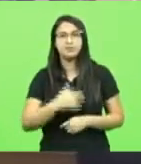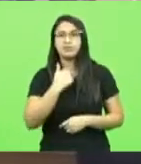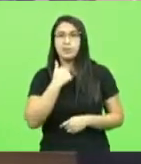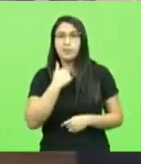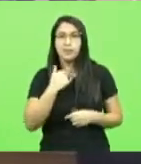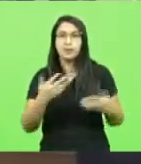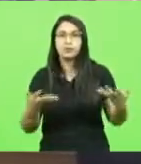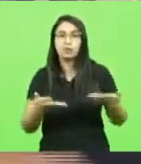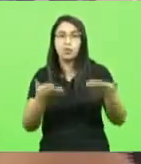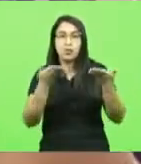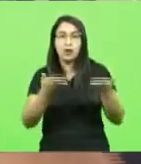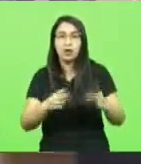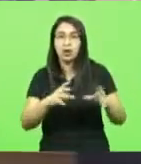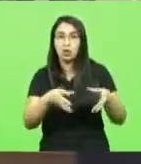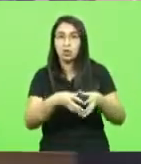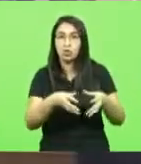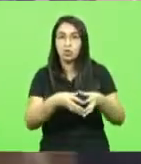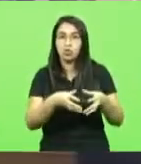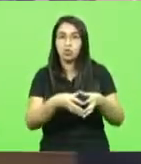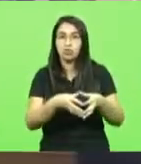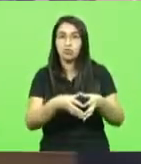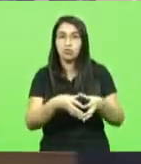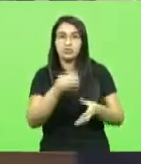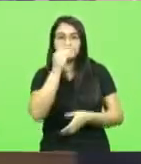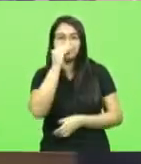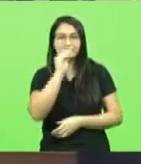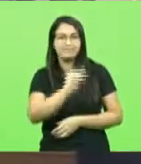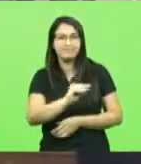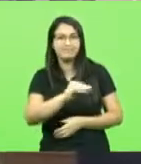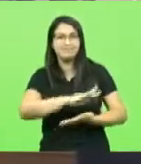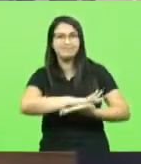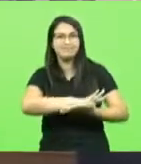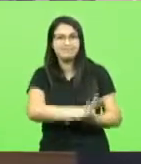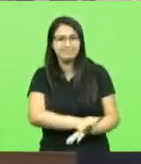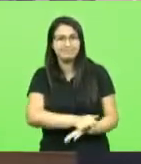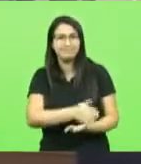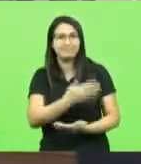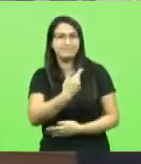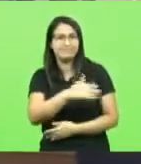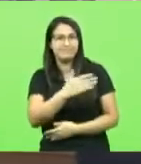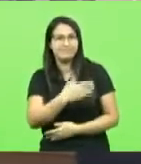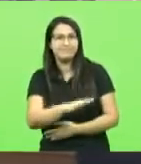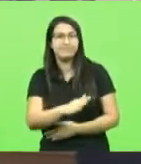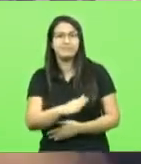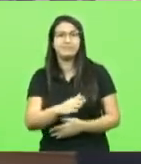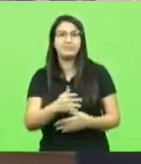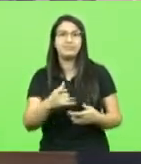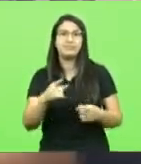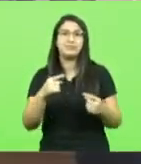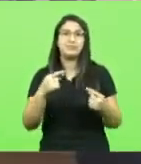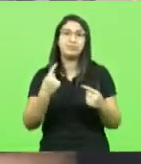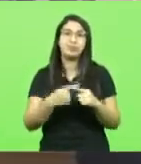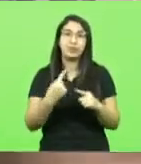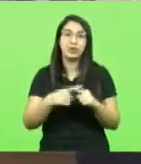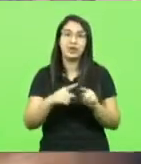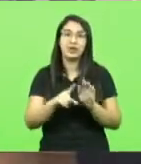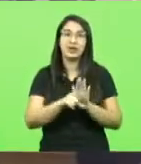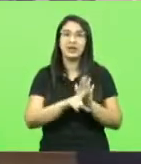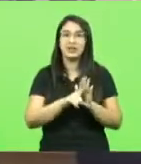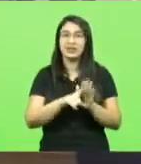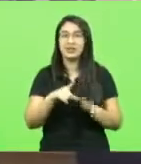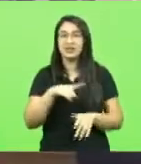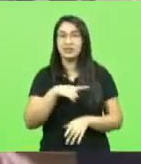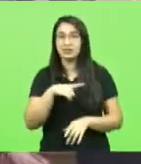praças serem tão humilhados como estão sendo por conta dessa legislação que existe hoje e dos gostinhos dos